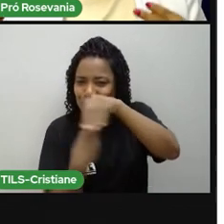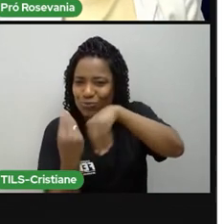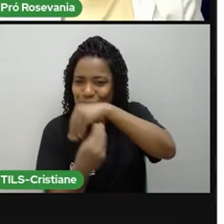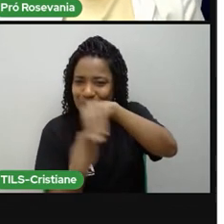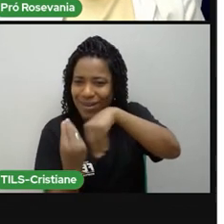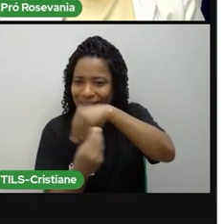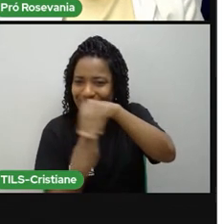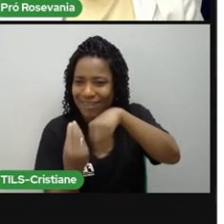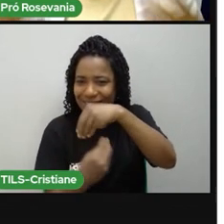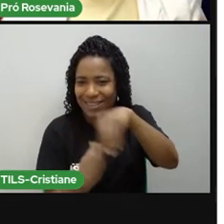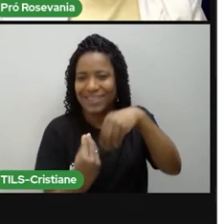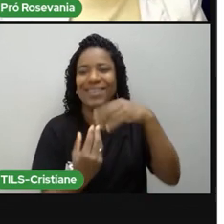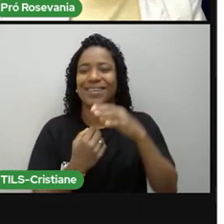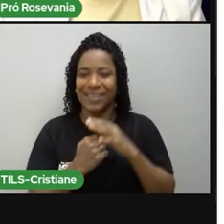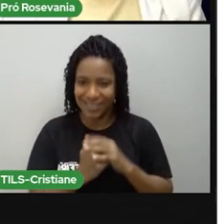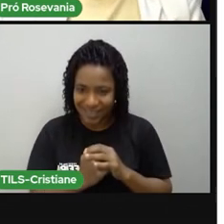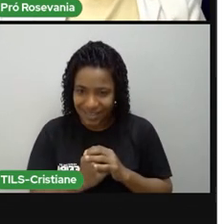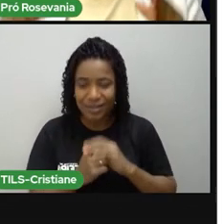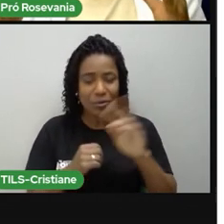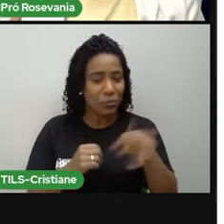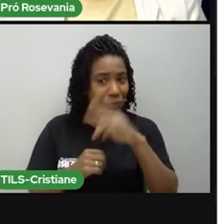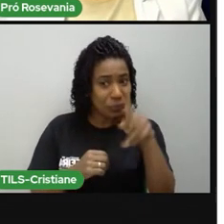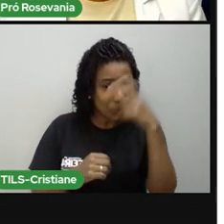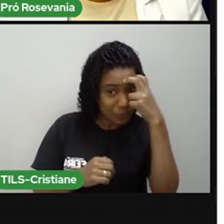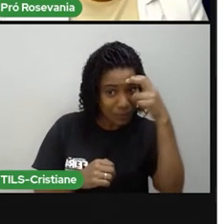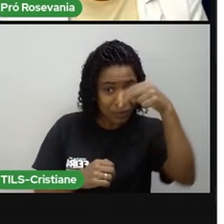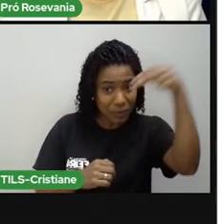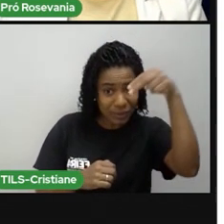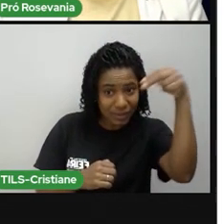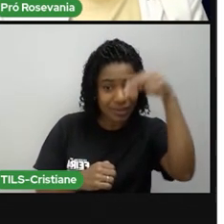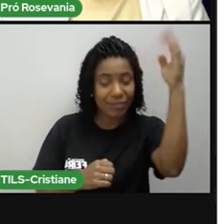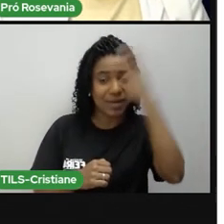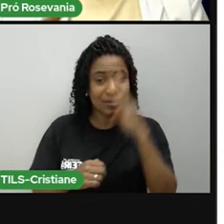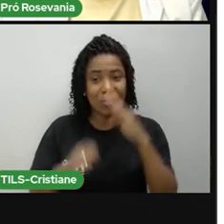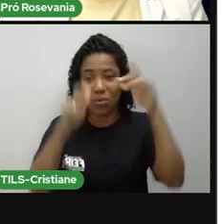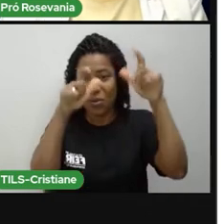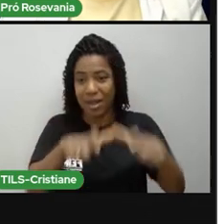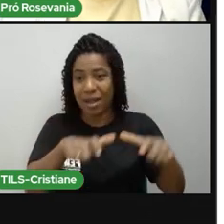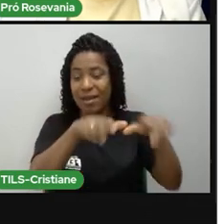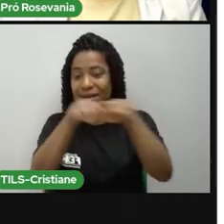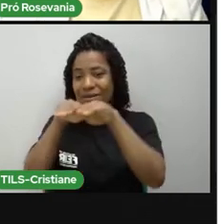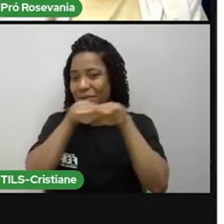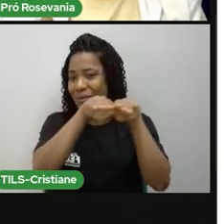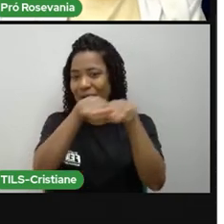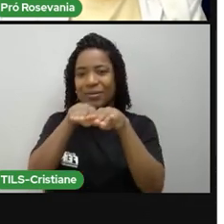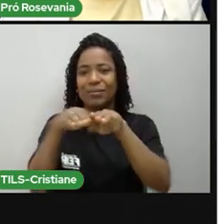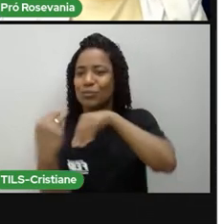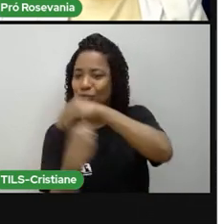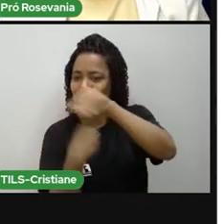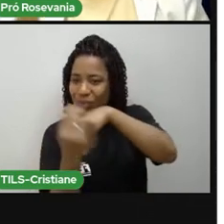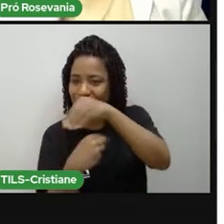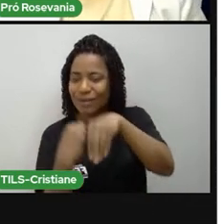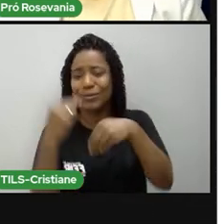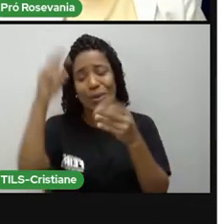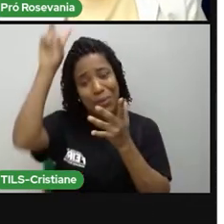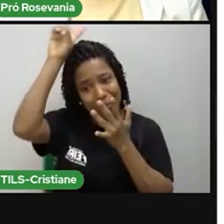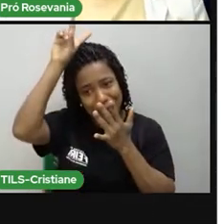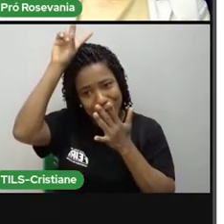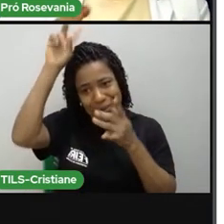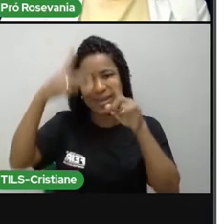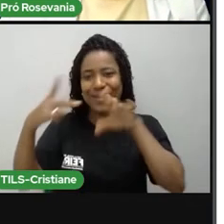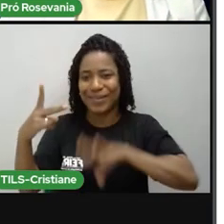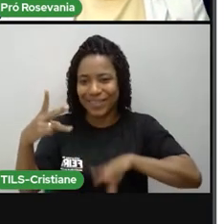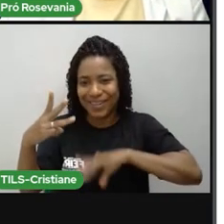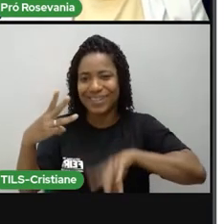a cultura nordestina e brasileira, como um todo, é só de um determinado lugar. É a mistura desses três povos, dos povos indígenas, dos povos